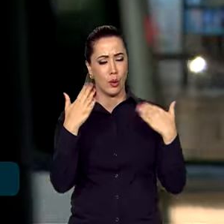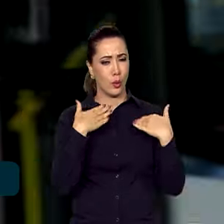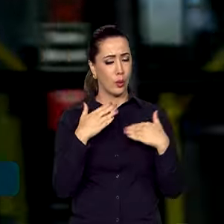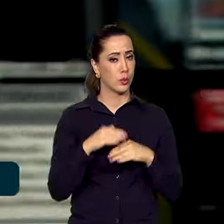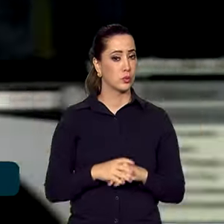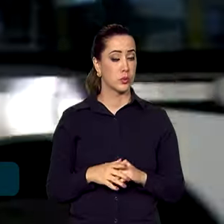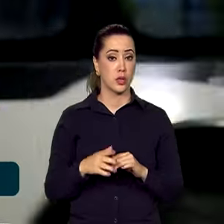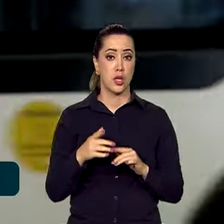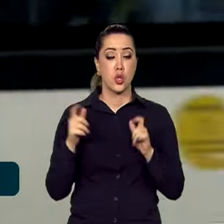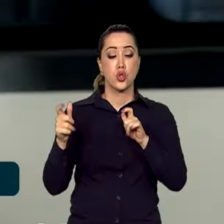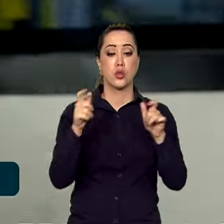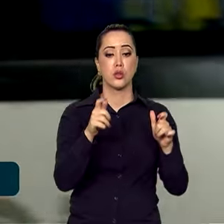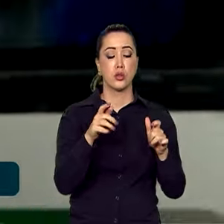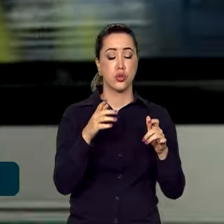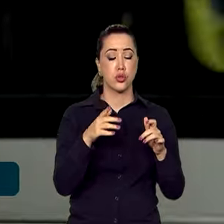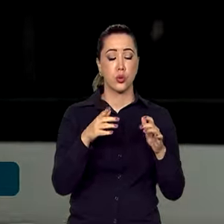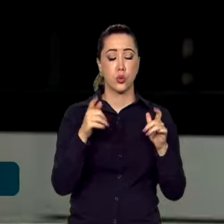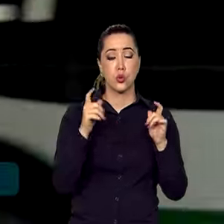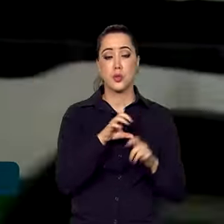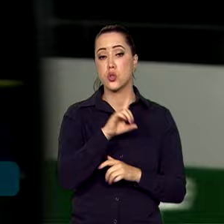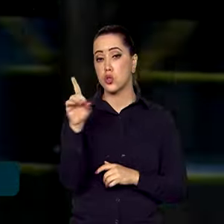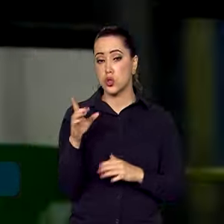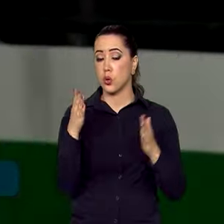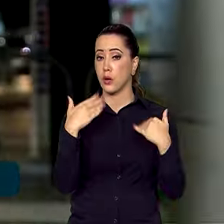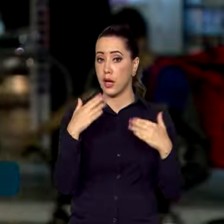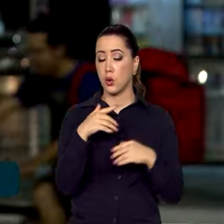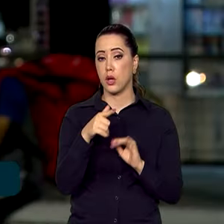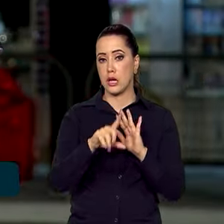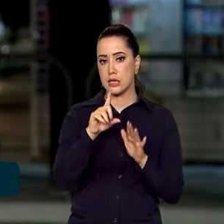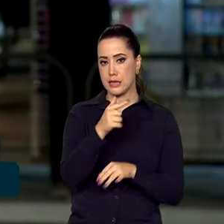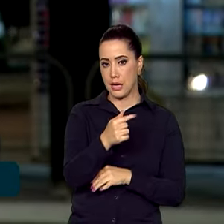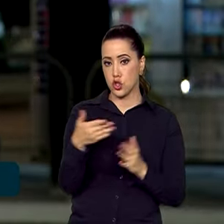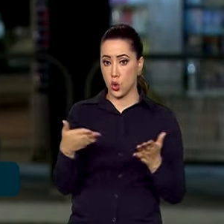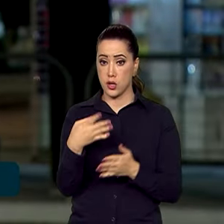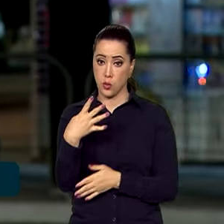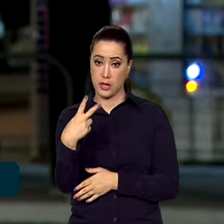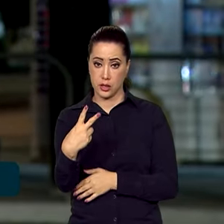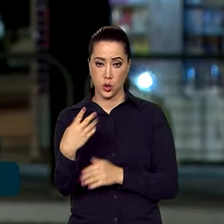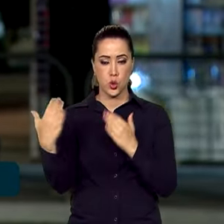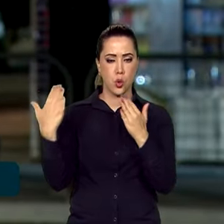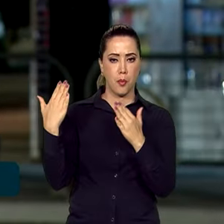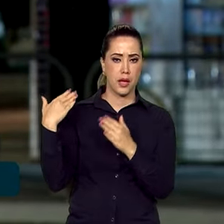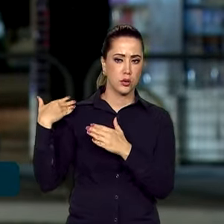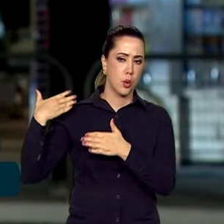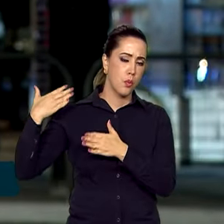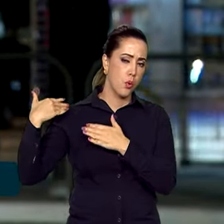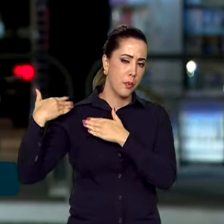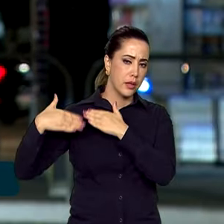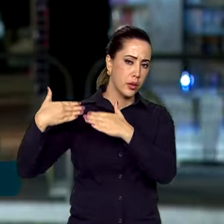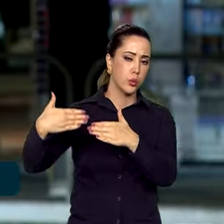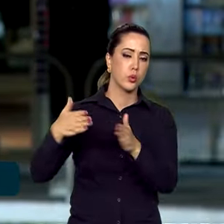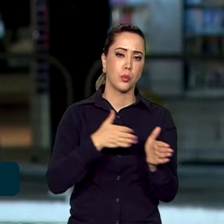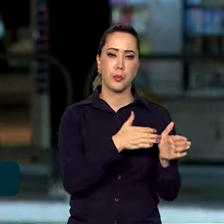de 7 para 52 nos últimos 30 anos. É o que aponta um estudo